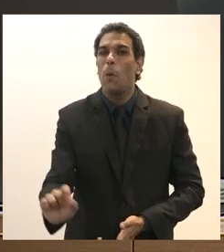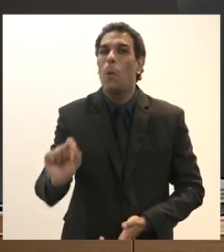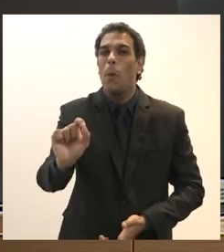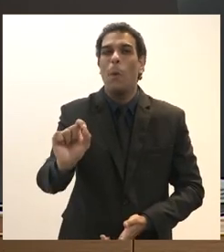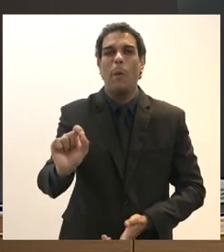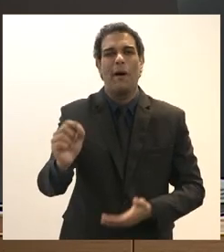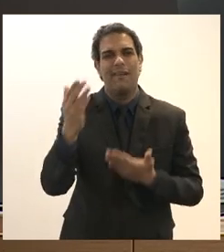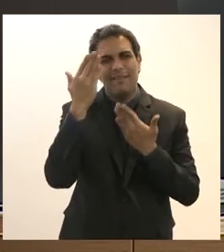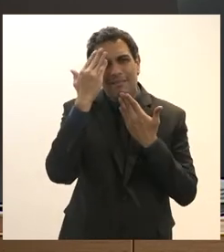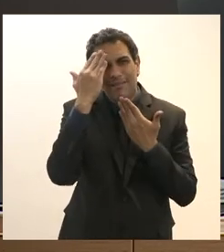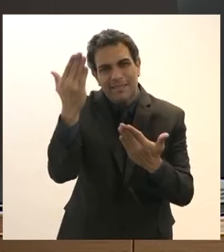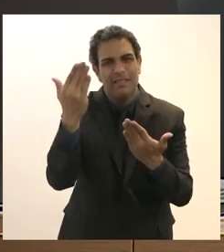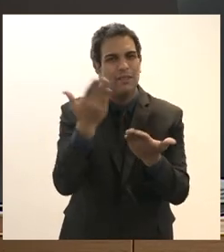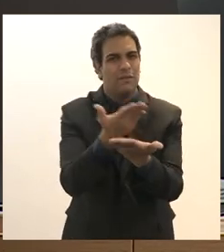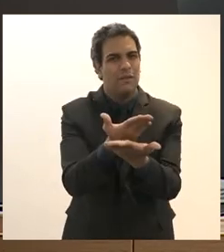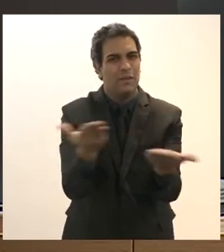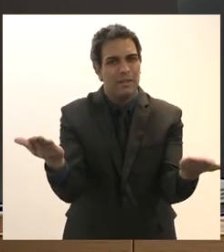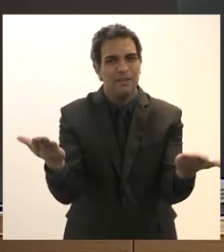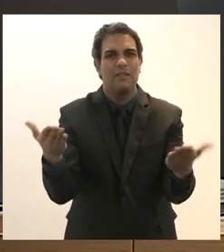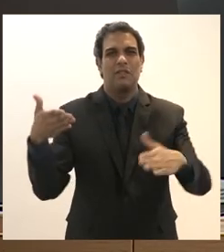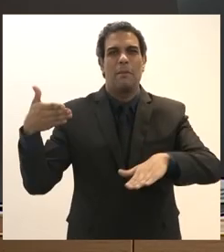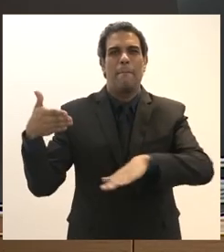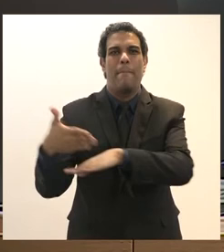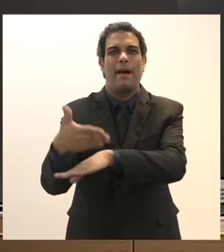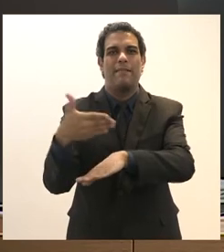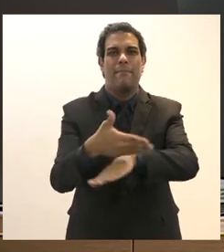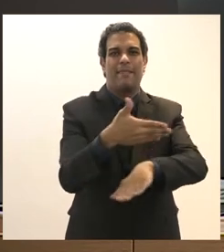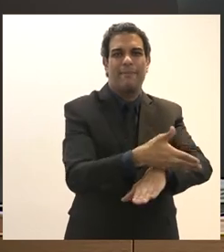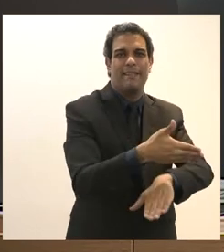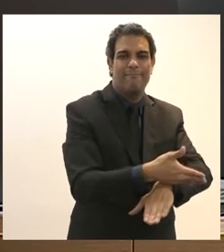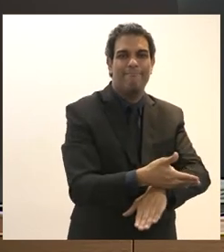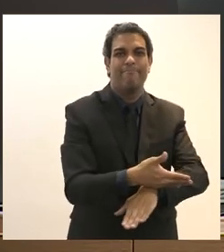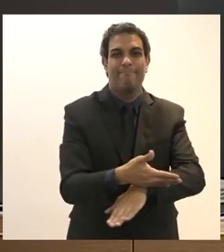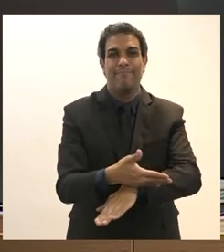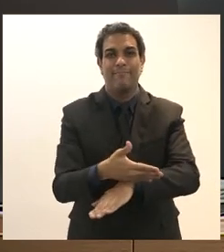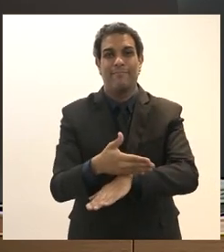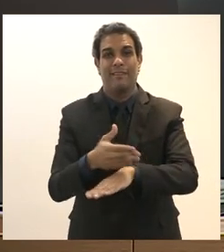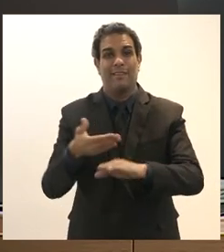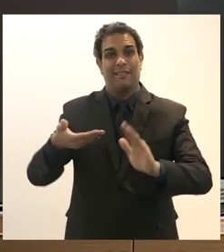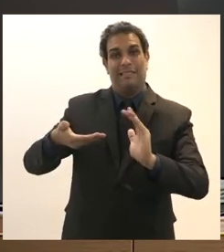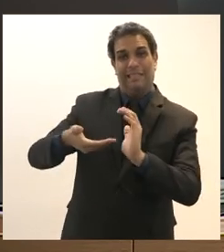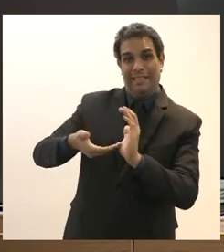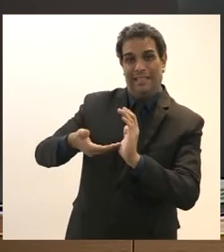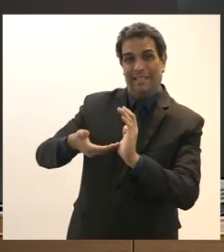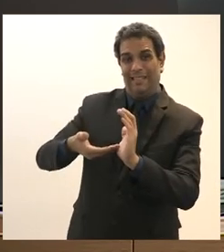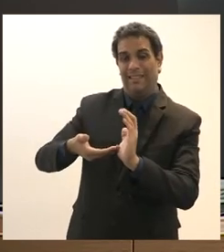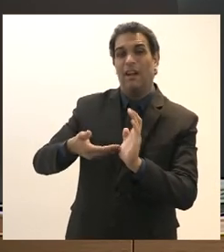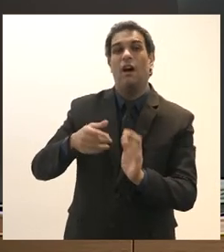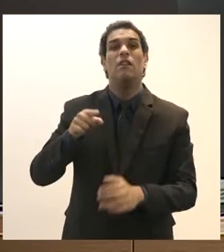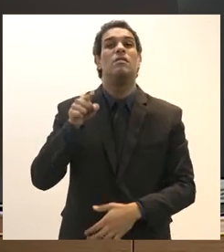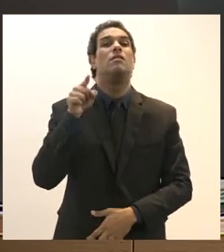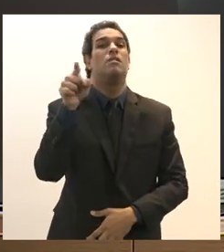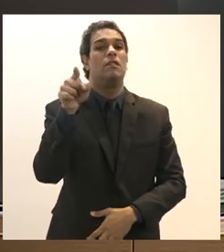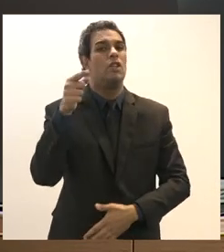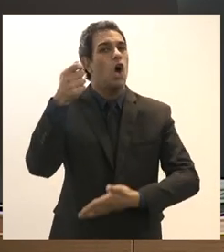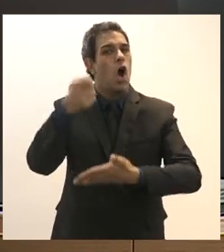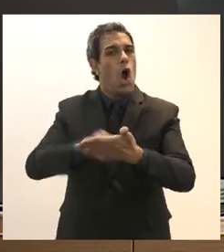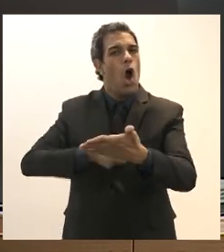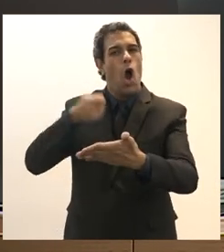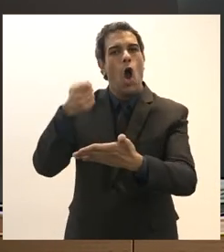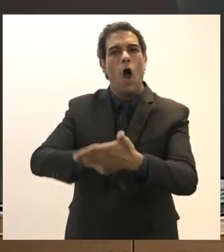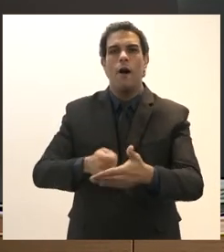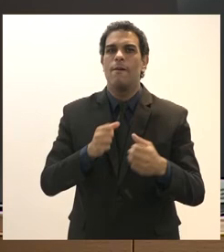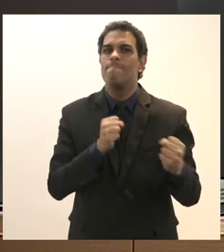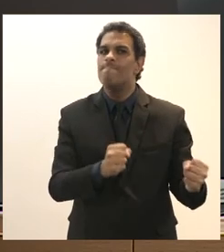agradecer a todos os participantes dizer que no Congresso Nacional na Câmara dos Deputados a luta tem sido